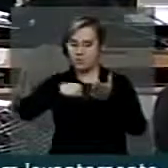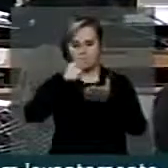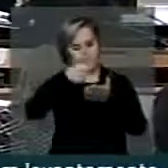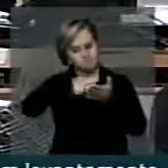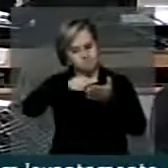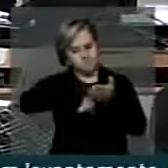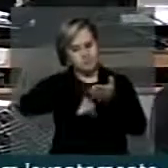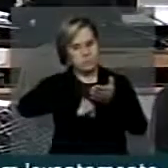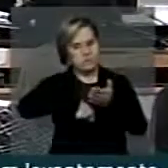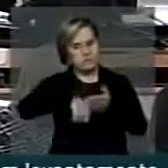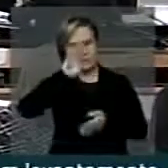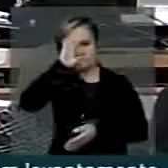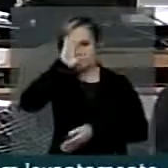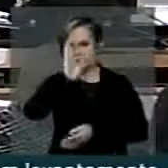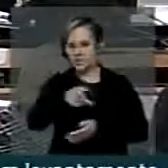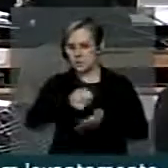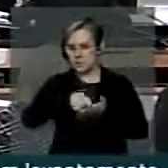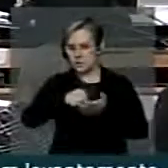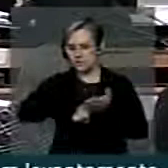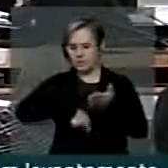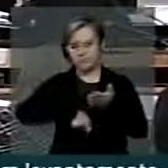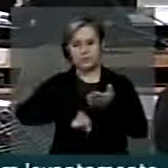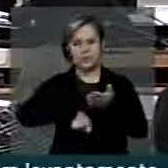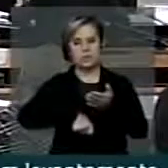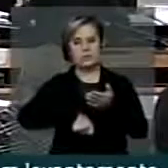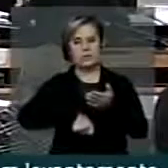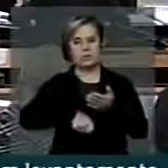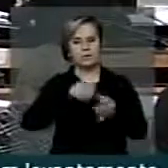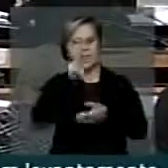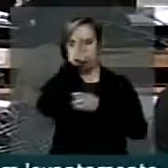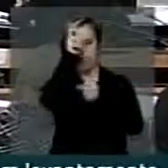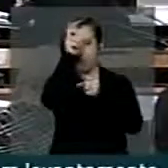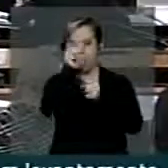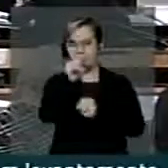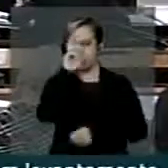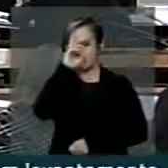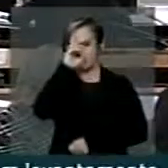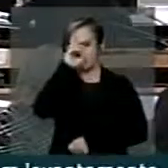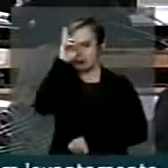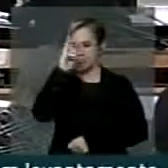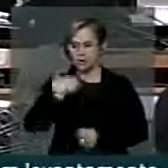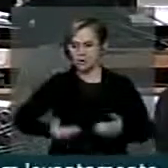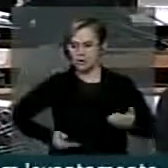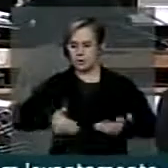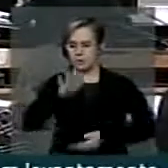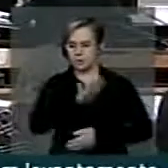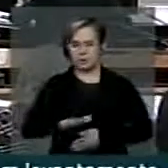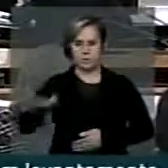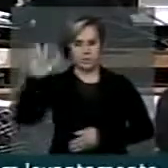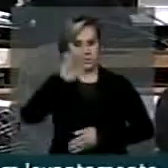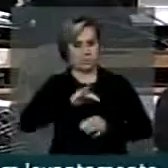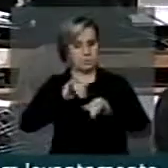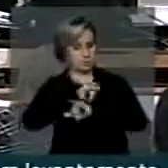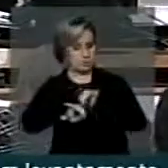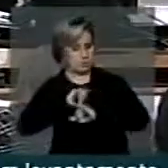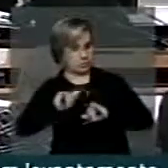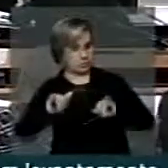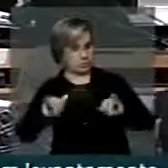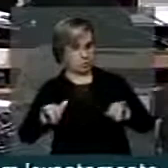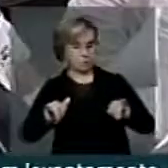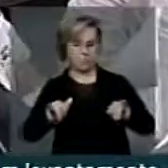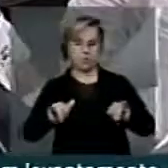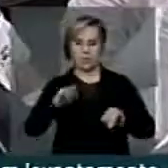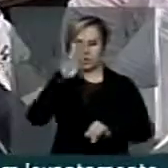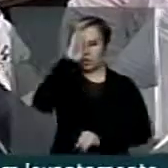eu gostaria de grifar, diretamente, pelo poderoso chefe do Serviço Nacional de Informação, SNI, o